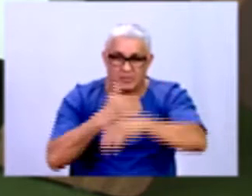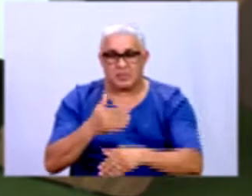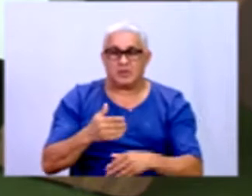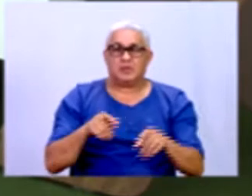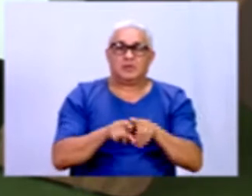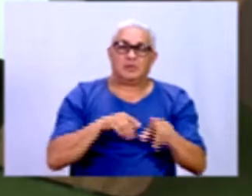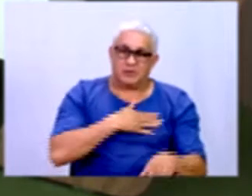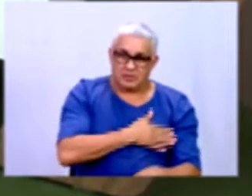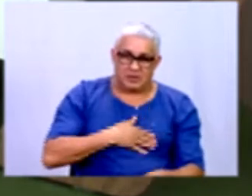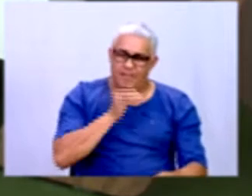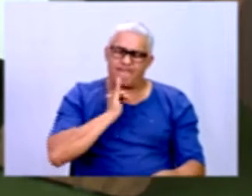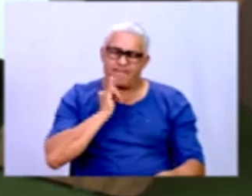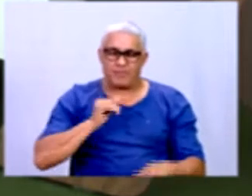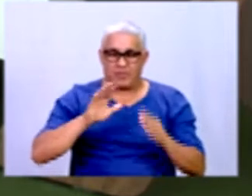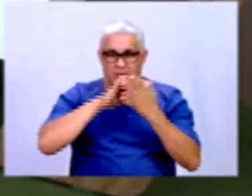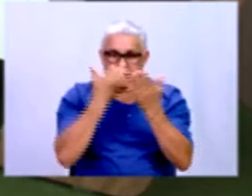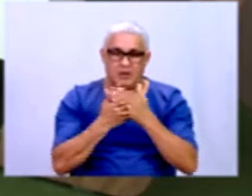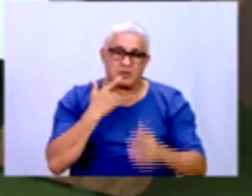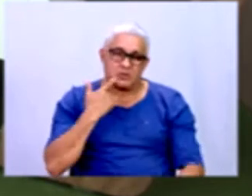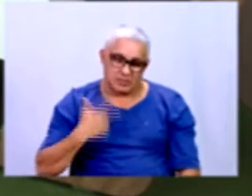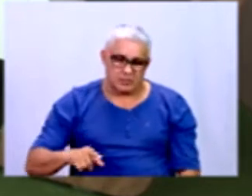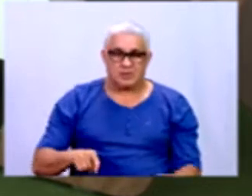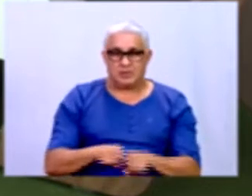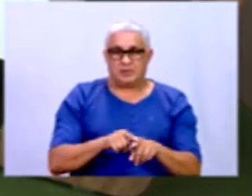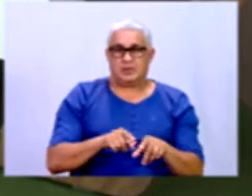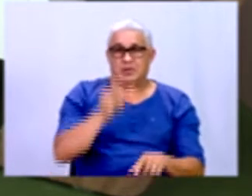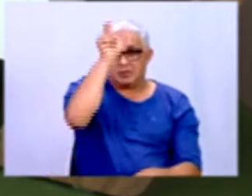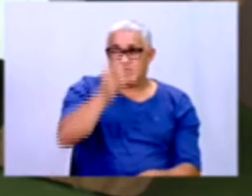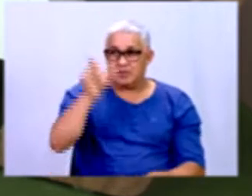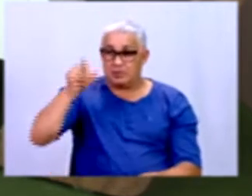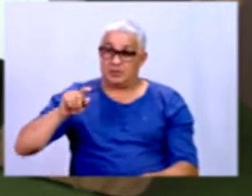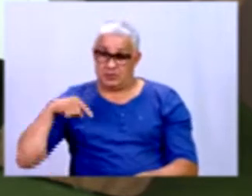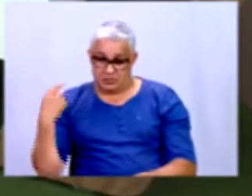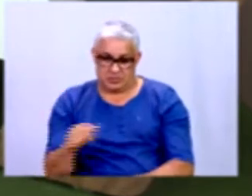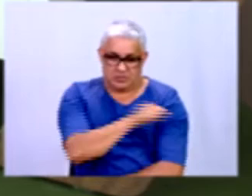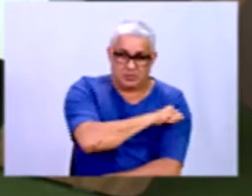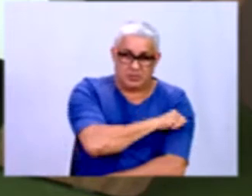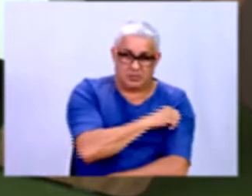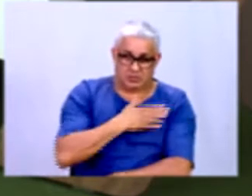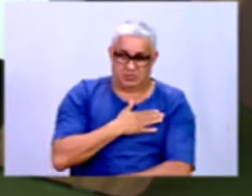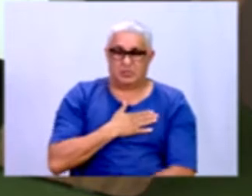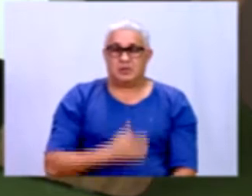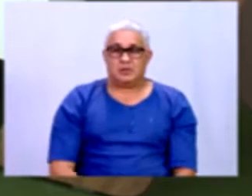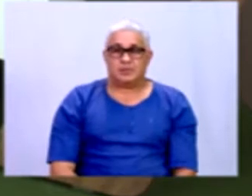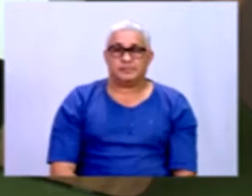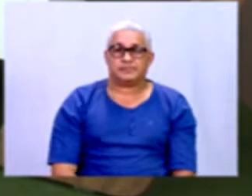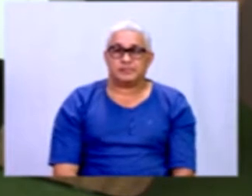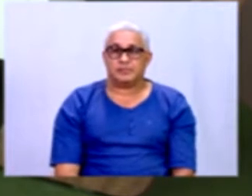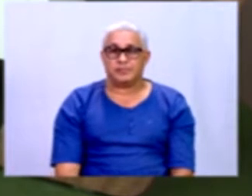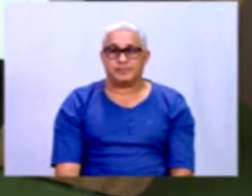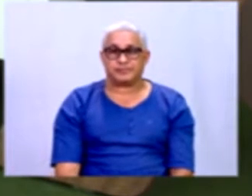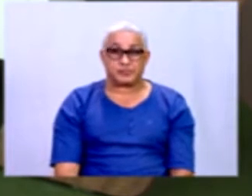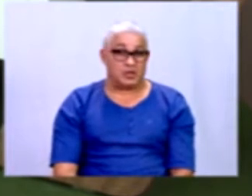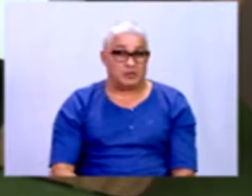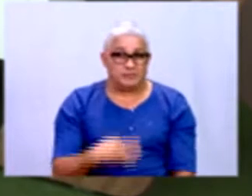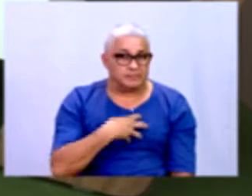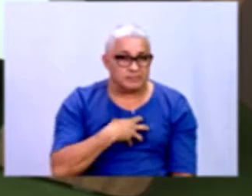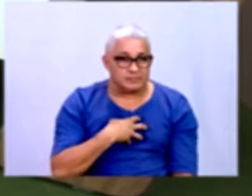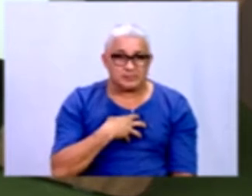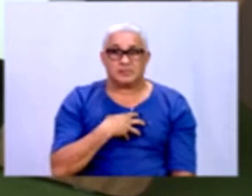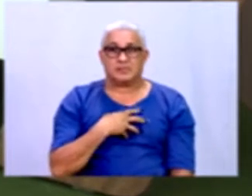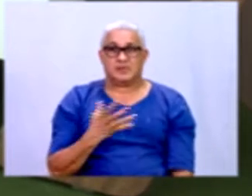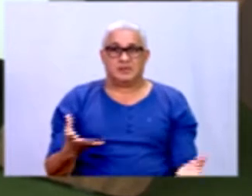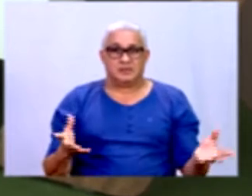idioma, uma pesquisa de satisfação, os nossos clientes são os nossos alunos, né? Com certeza. E a gente vê que o resultado